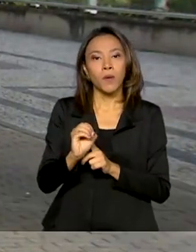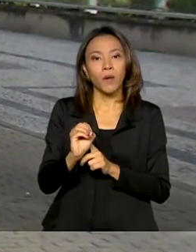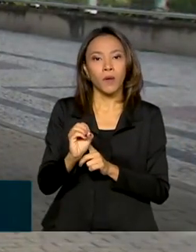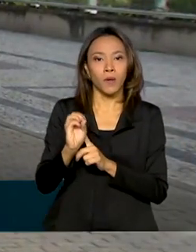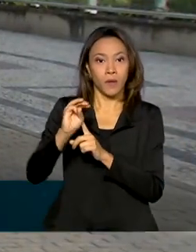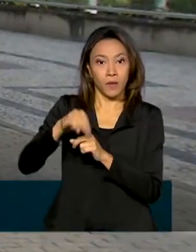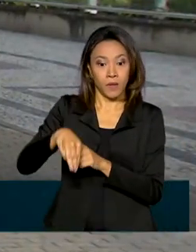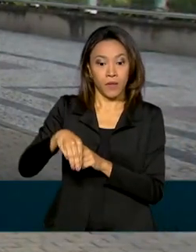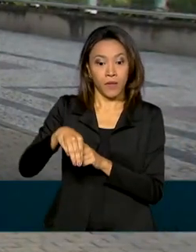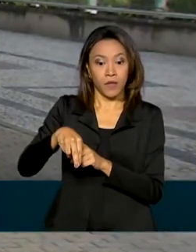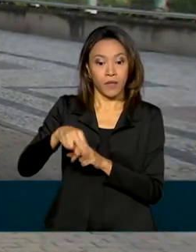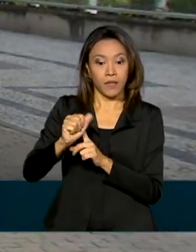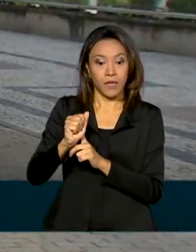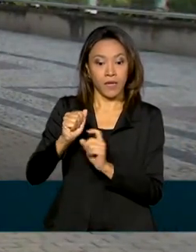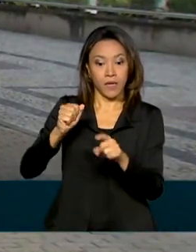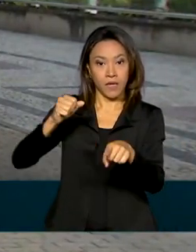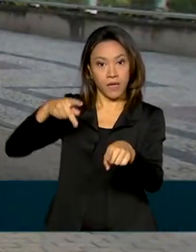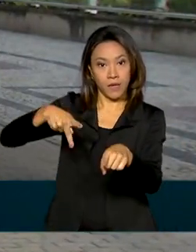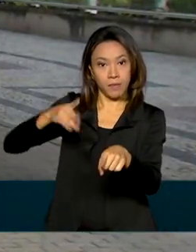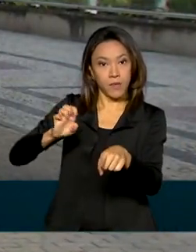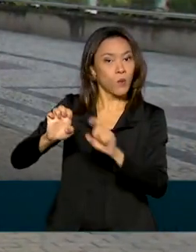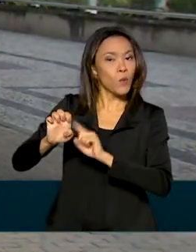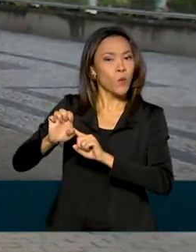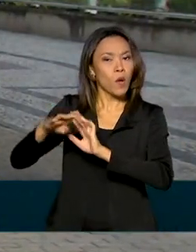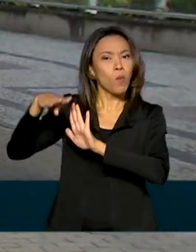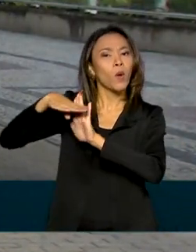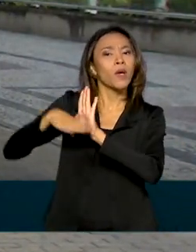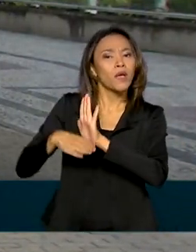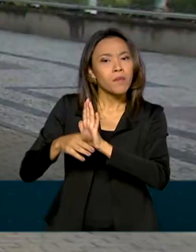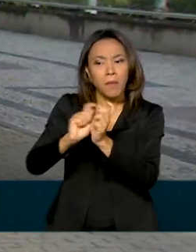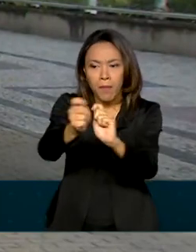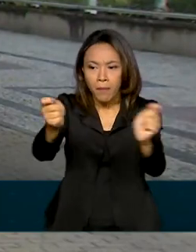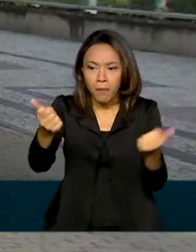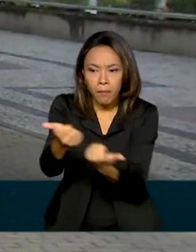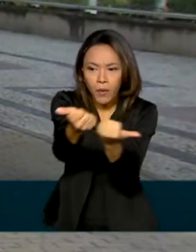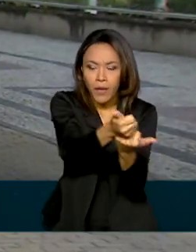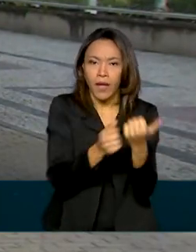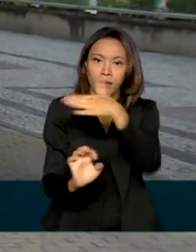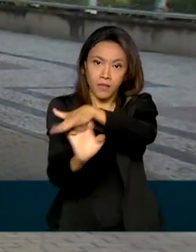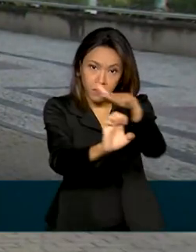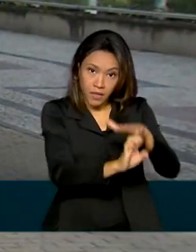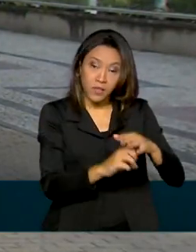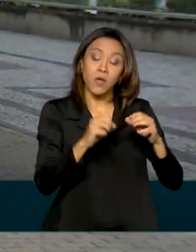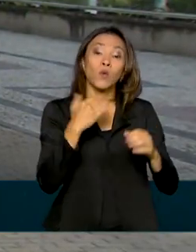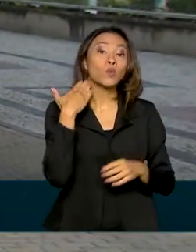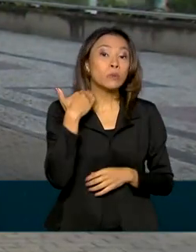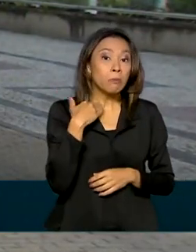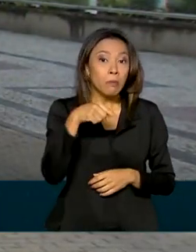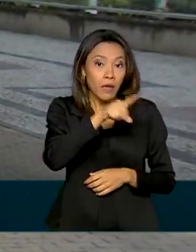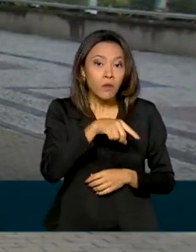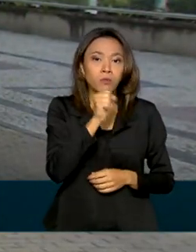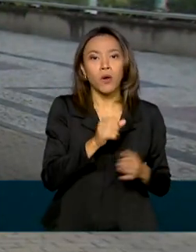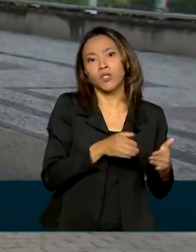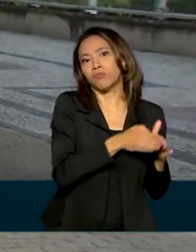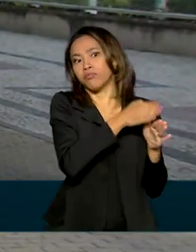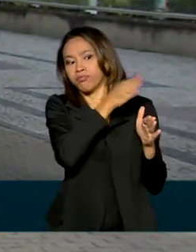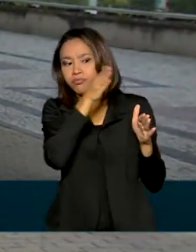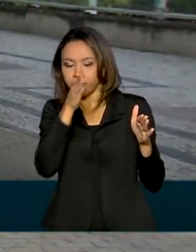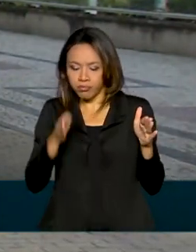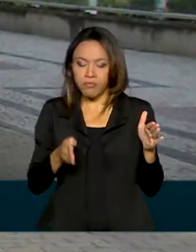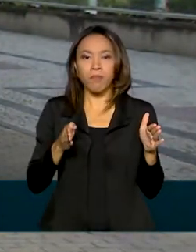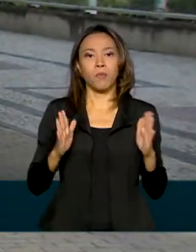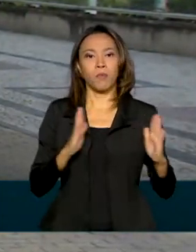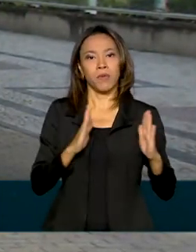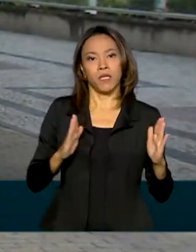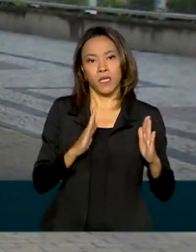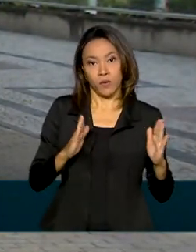Microempresas e Empresas de Pequeno Porte, poderá ser estendido pelos bancos de oito meses para onze meses. As